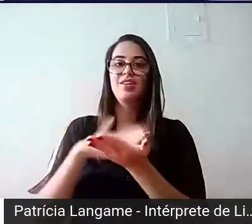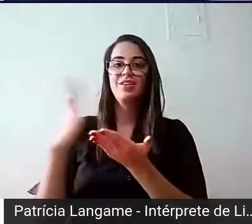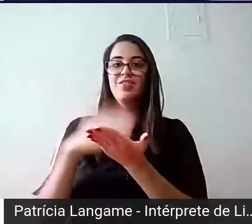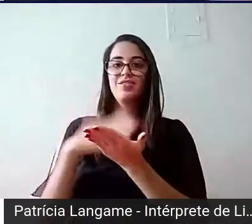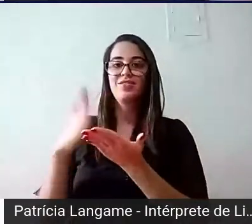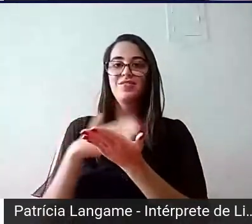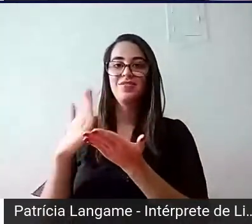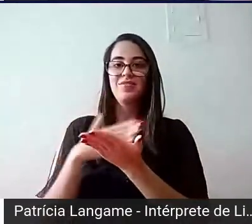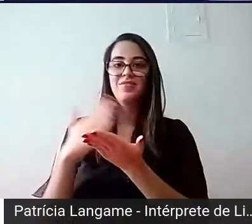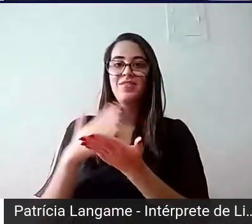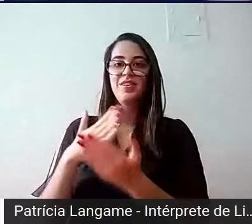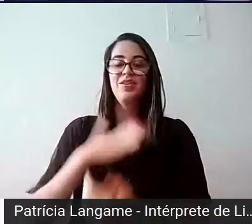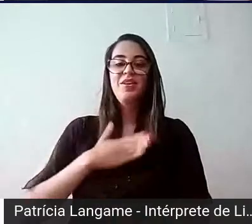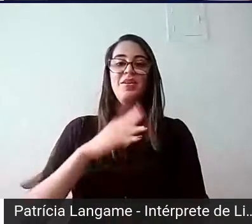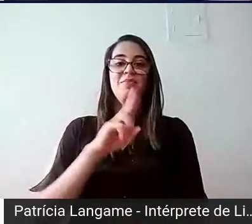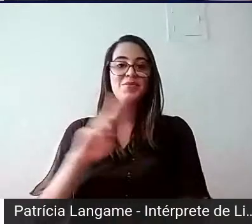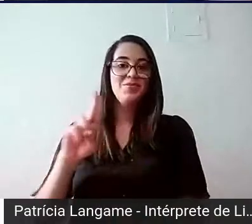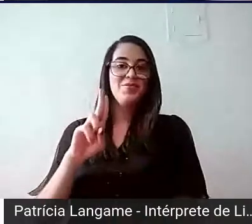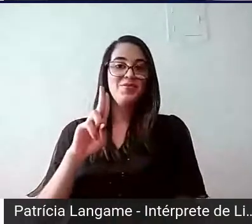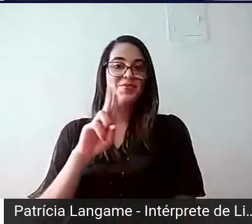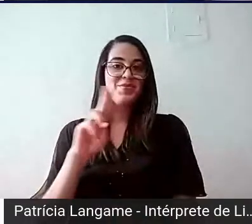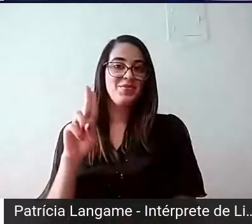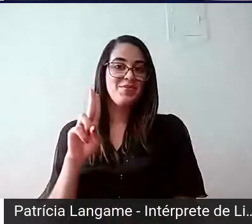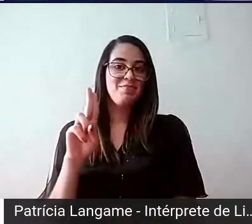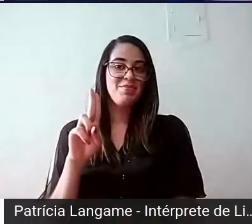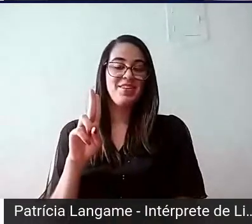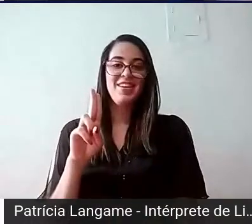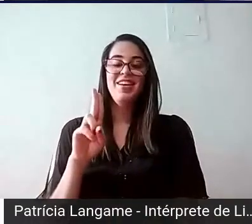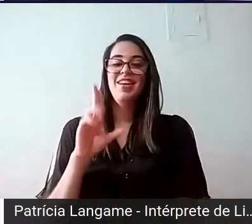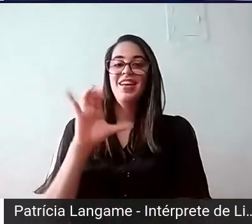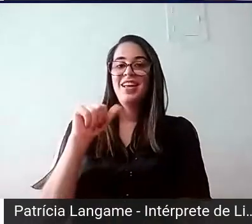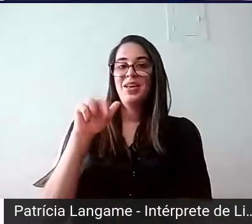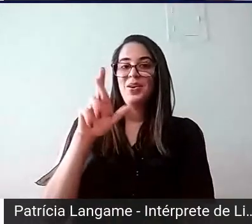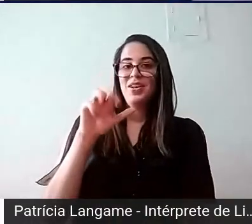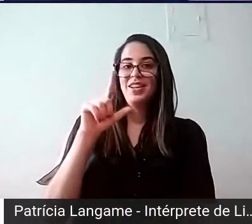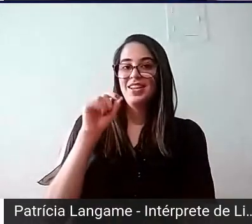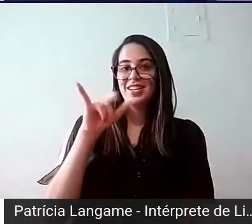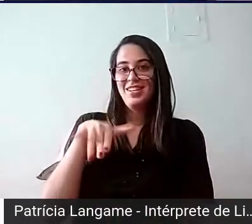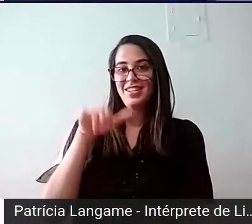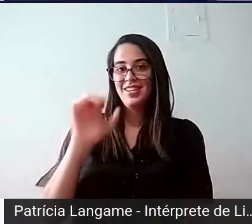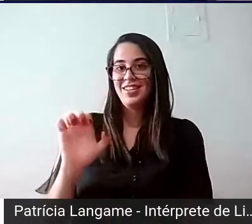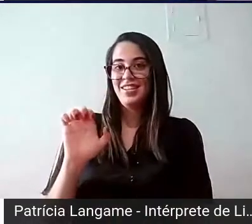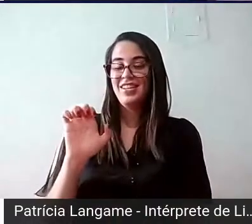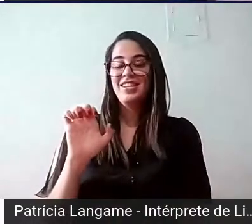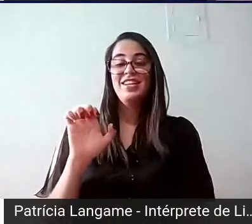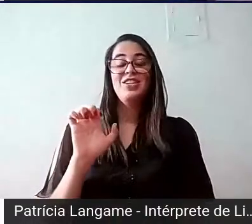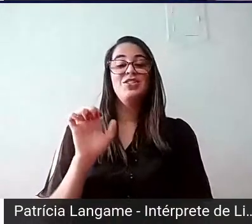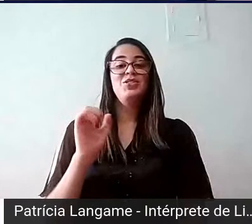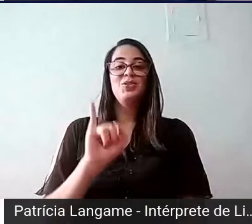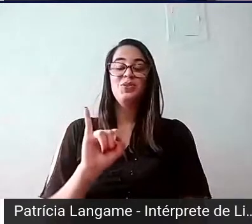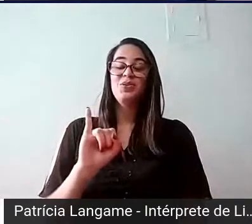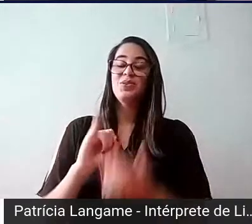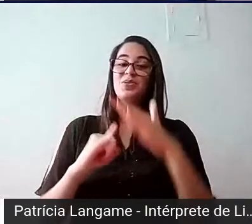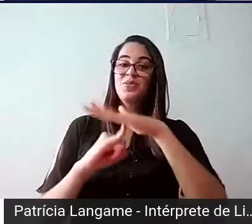Olá, meu nome é Caroline, Caroline Lima, eu sou professora também do Instituto de Matemática, do UFRJ,